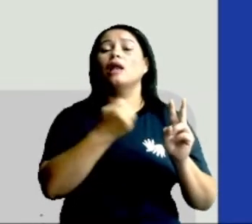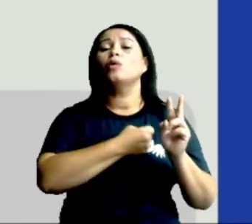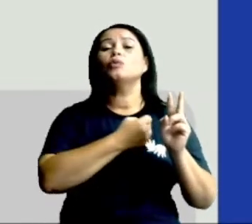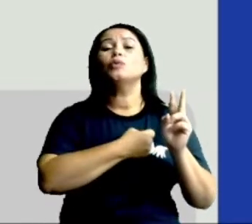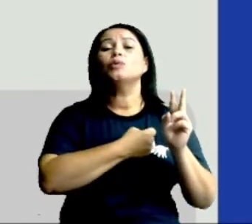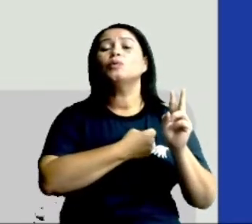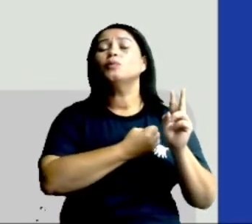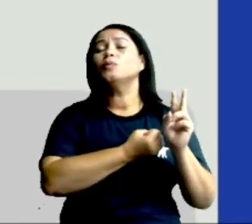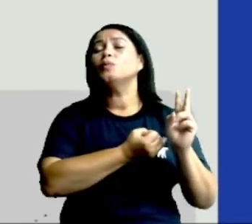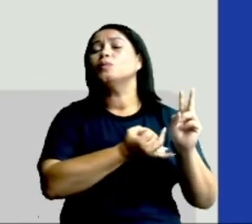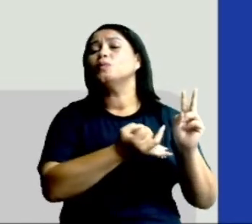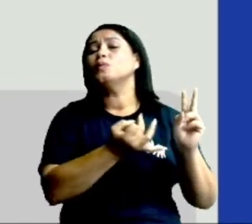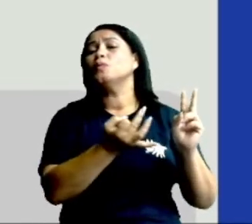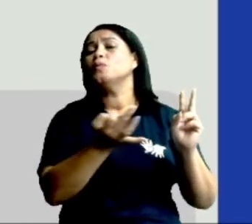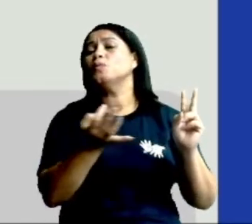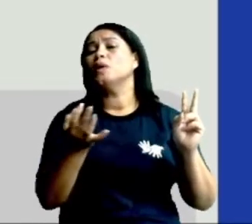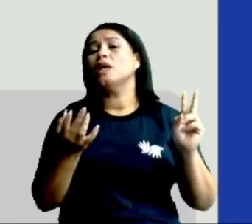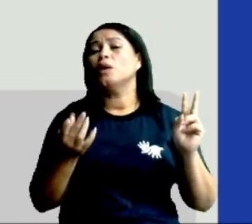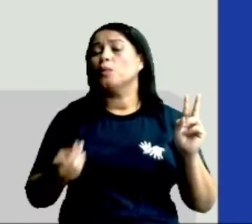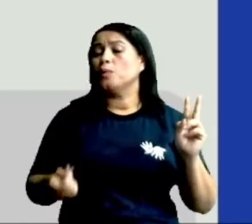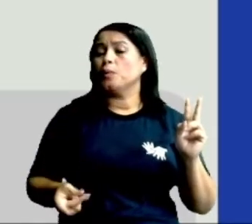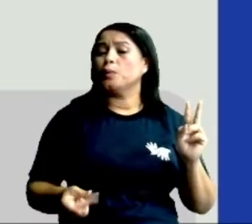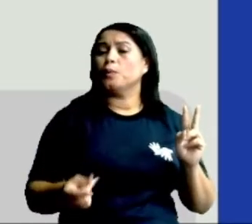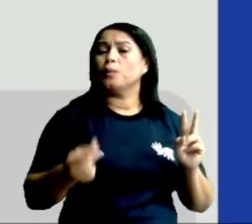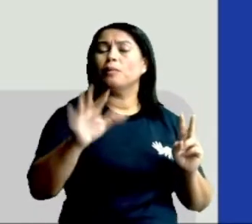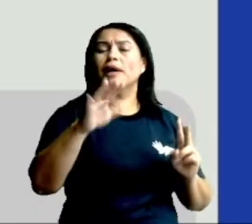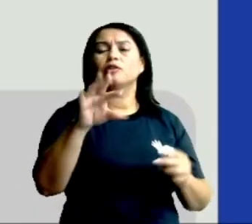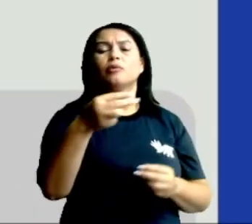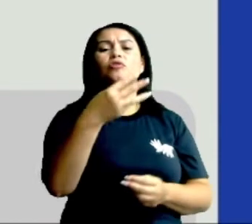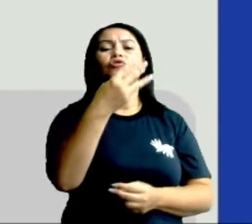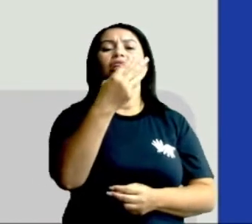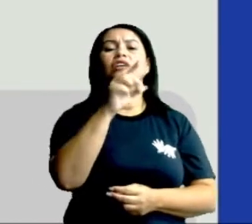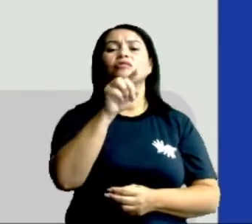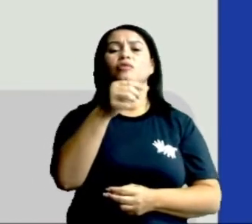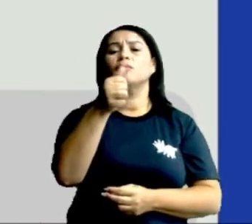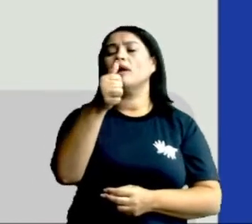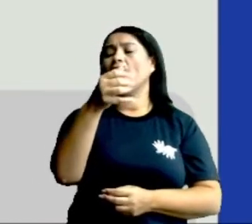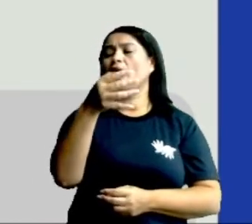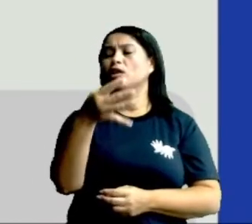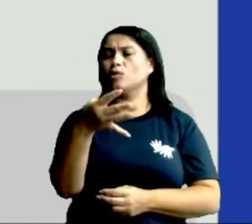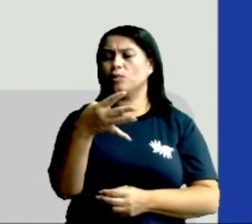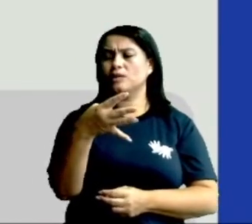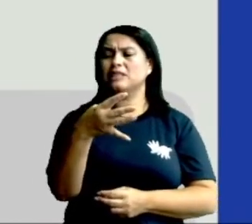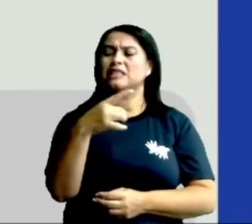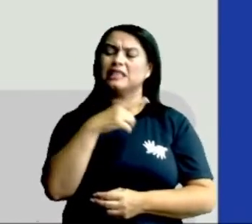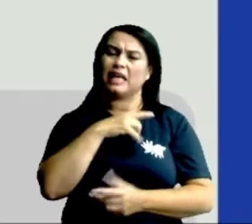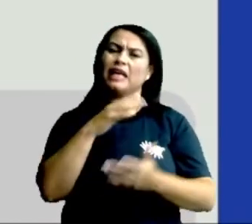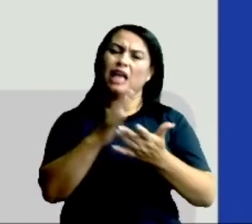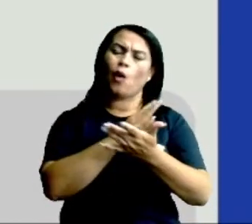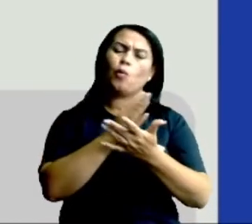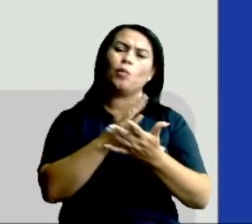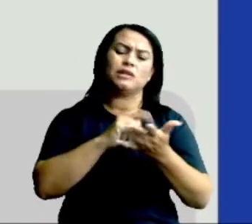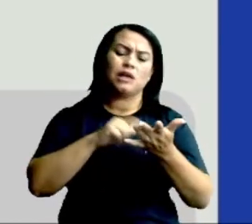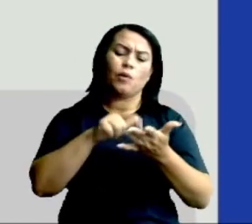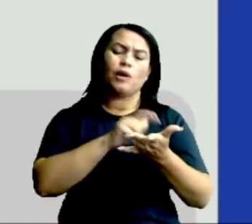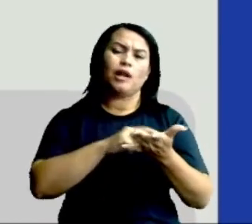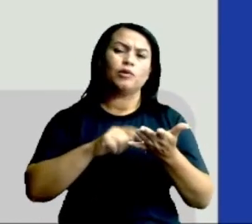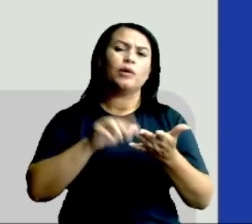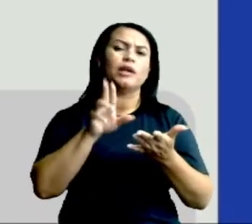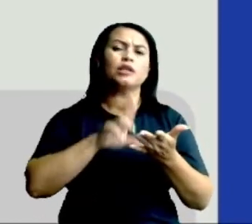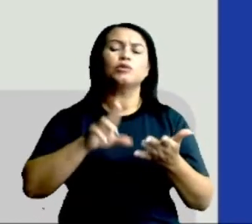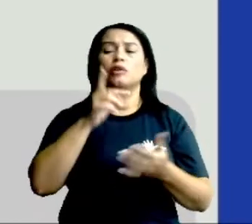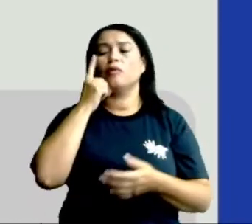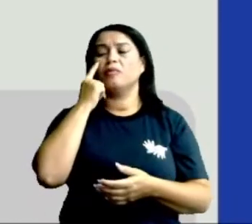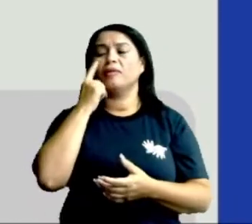gente. O seu valor aproximadamente é 3,14. Existem calculadoras que para casos mais exatos utilizam.